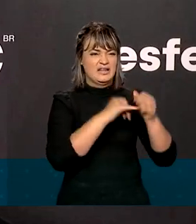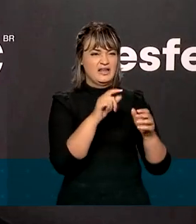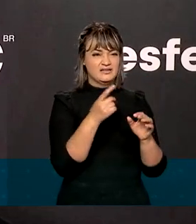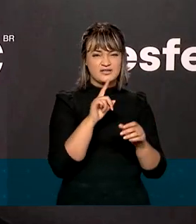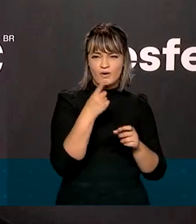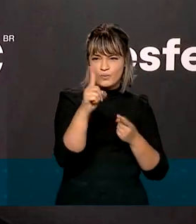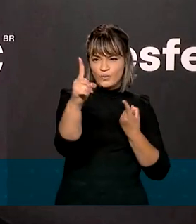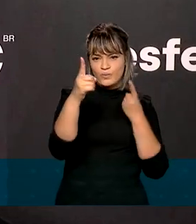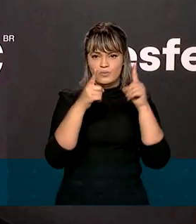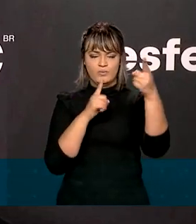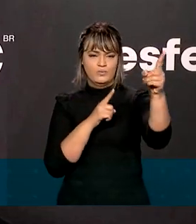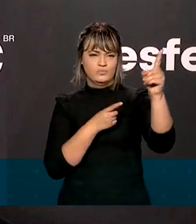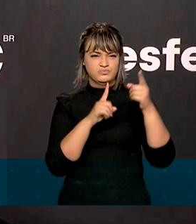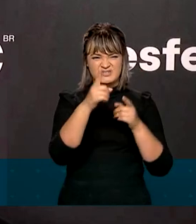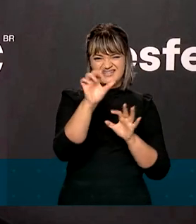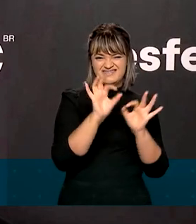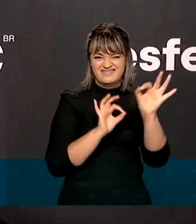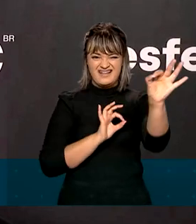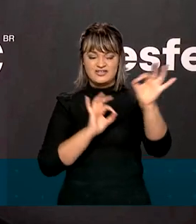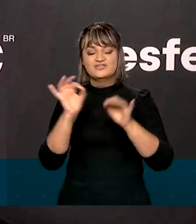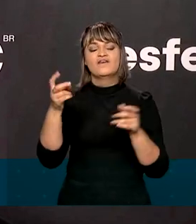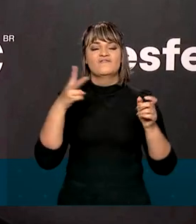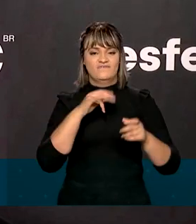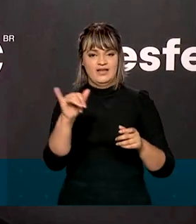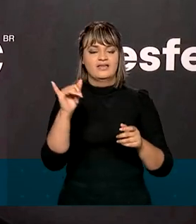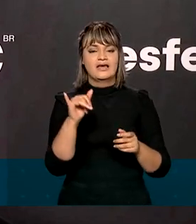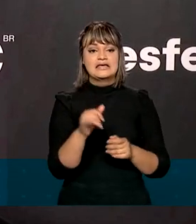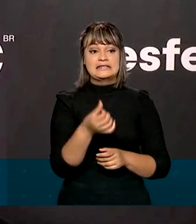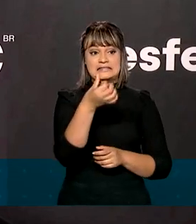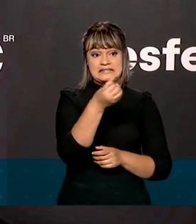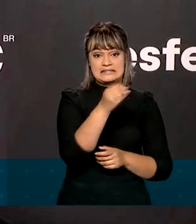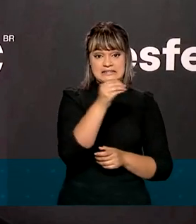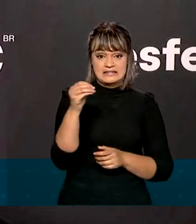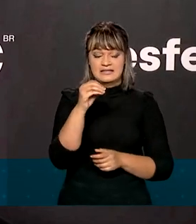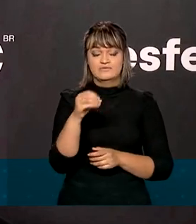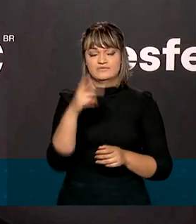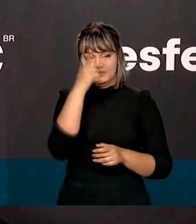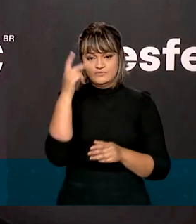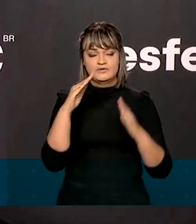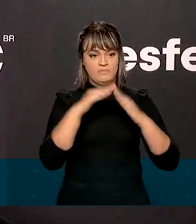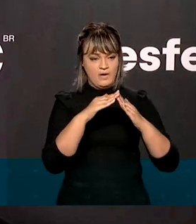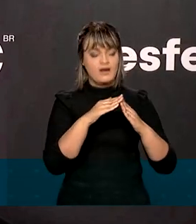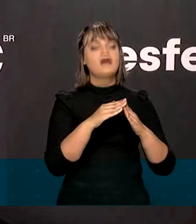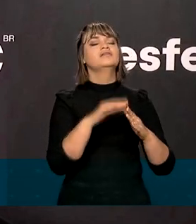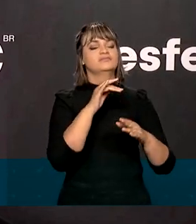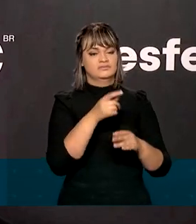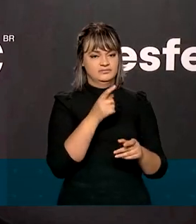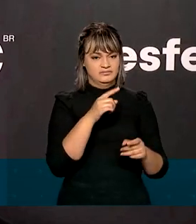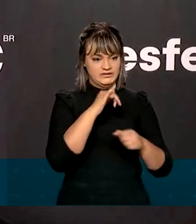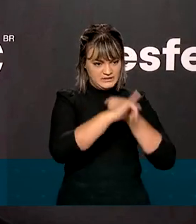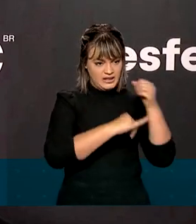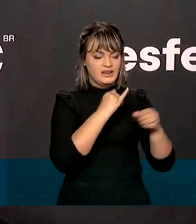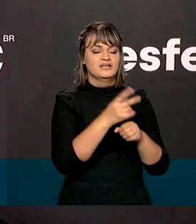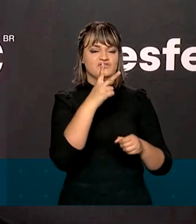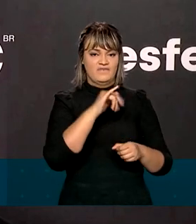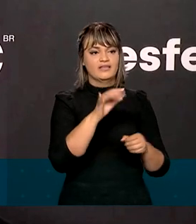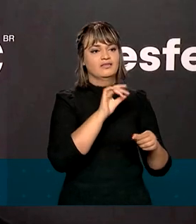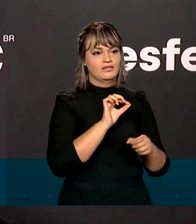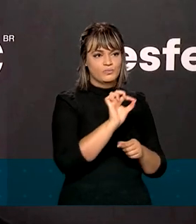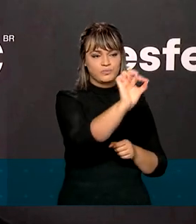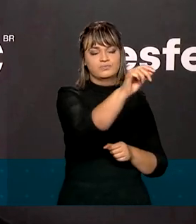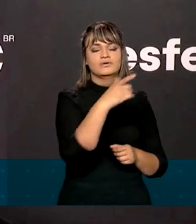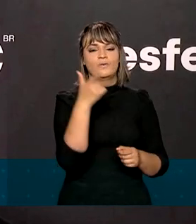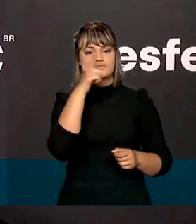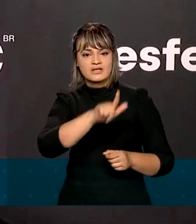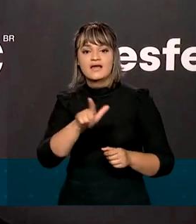localidades. Todas as localidades acima de 600 habitantes no Brasil receberão internet. E nós